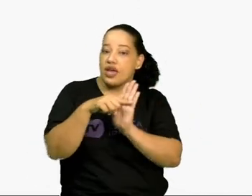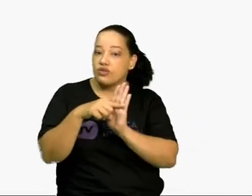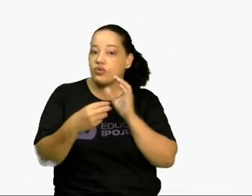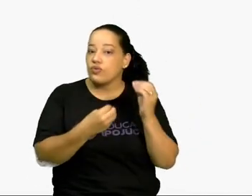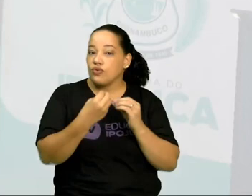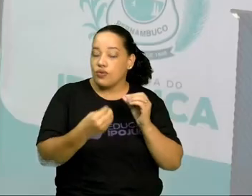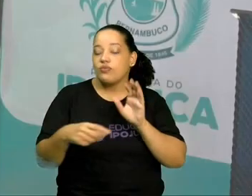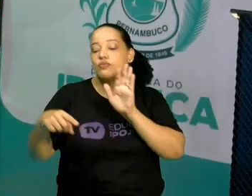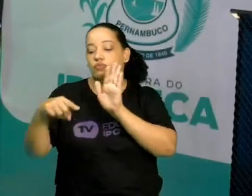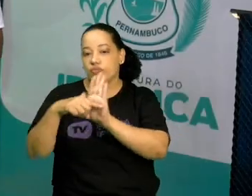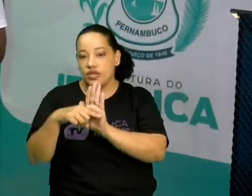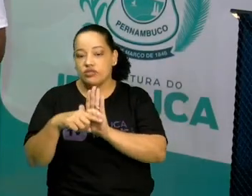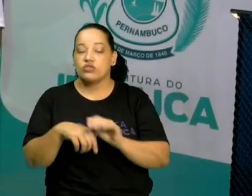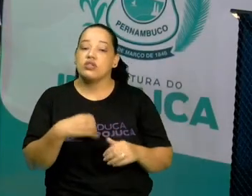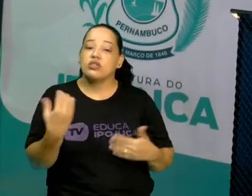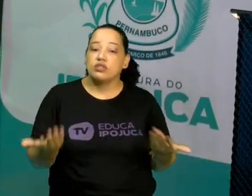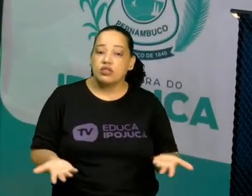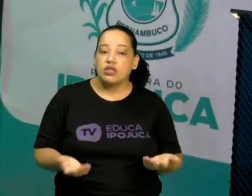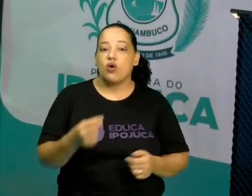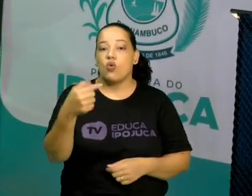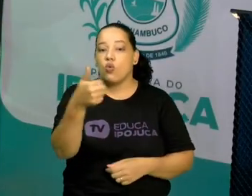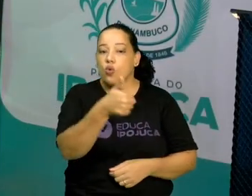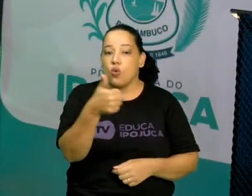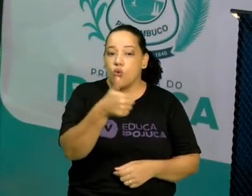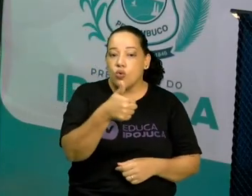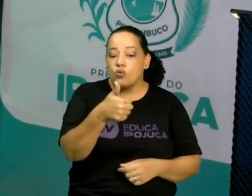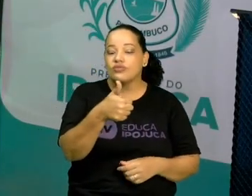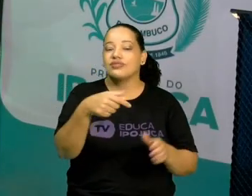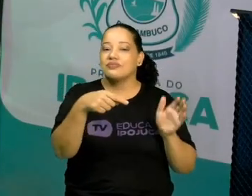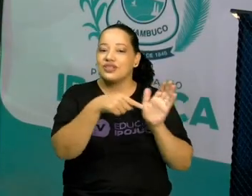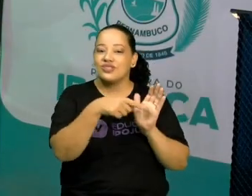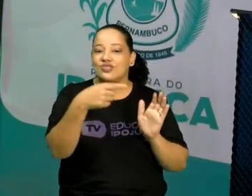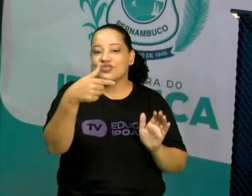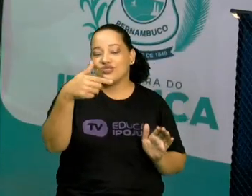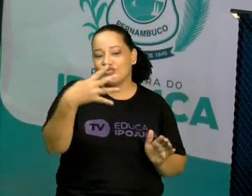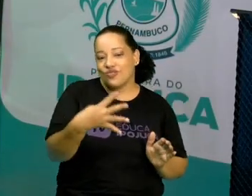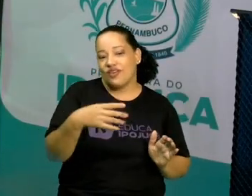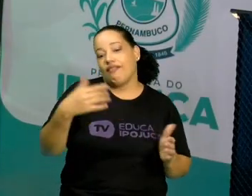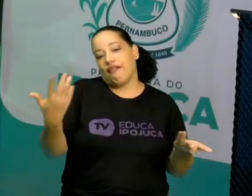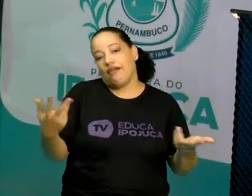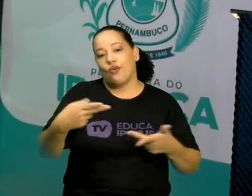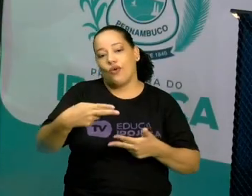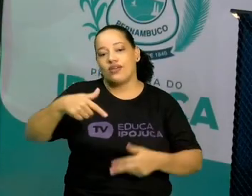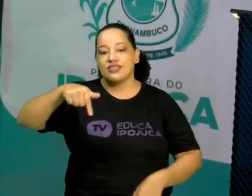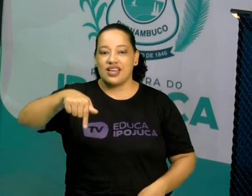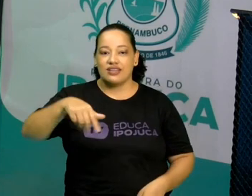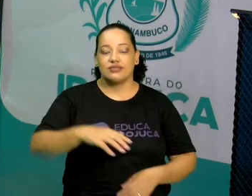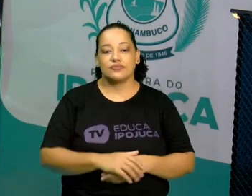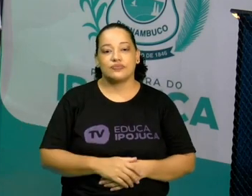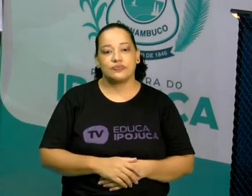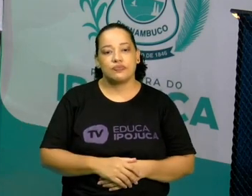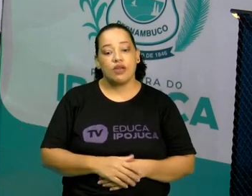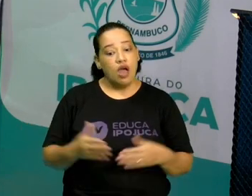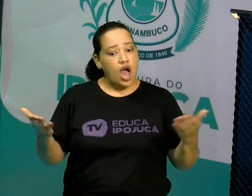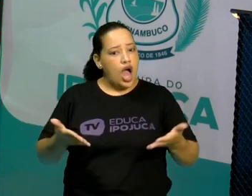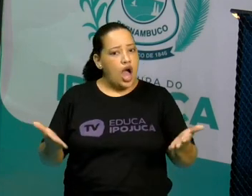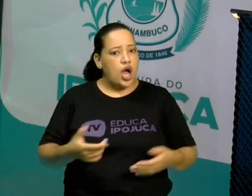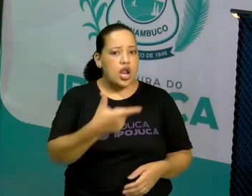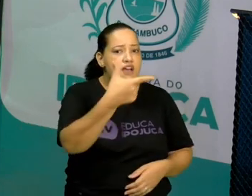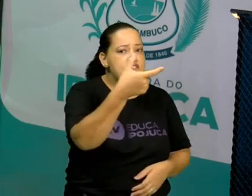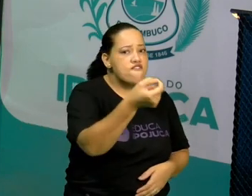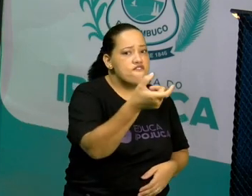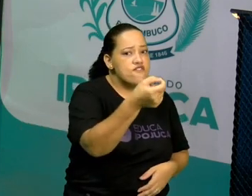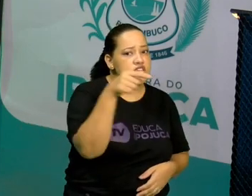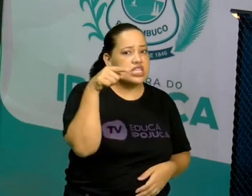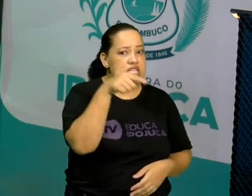7. Olha aí, concluiu? Ainda não, lembra? 20 não está em notação